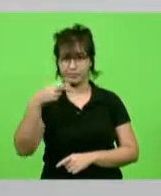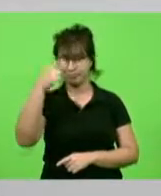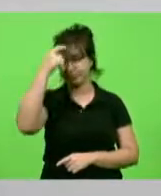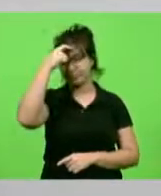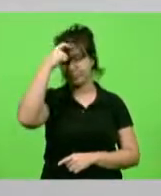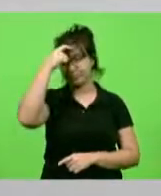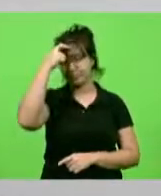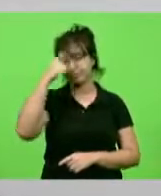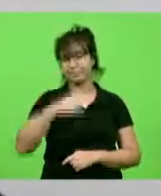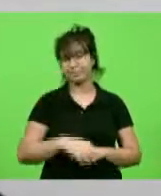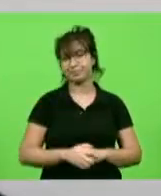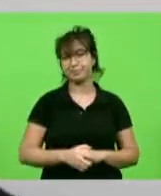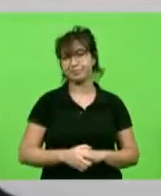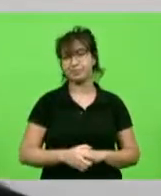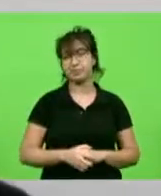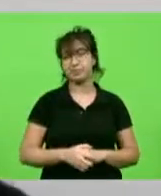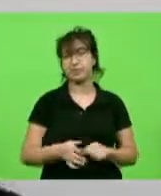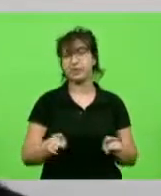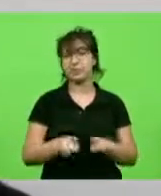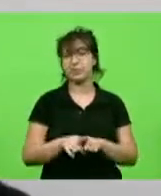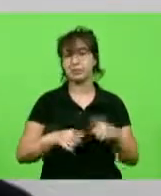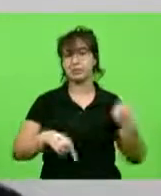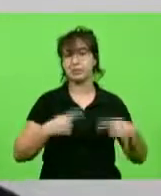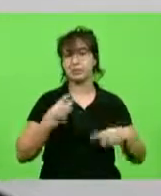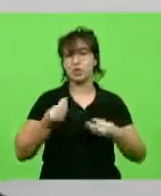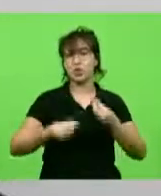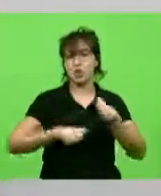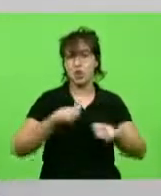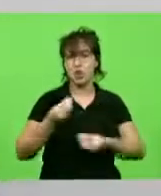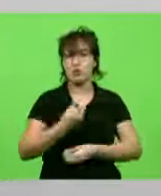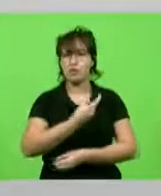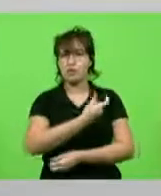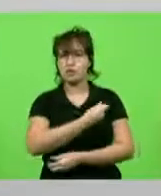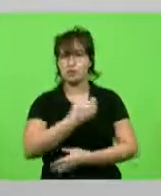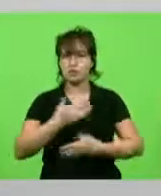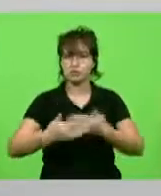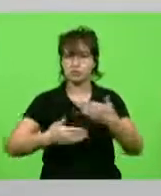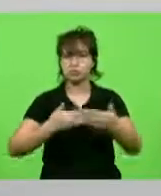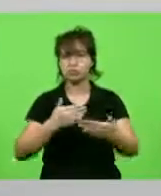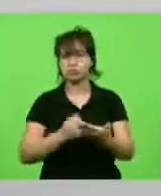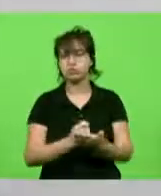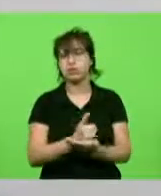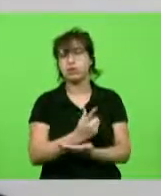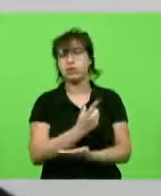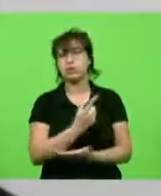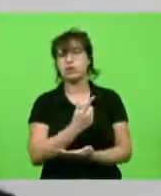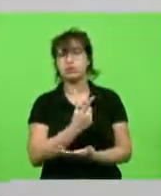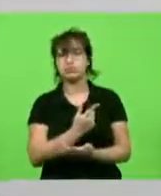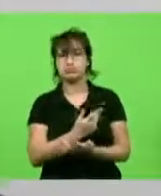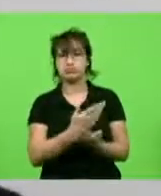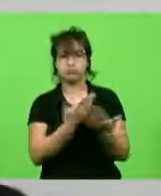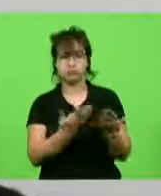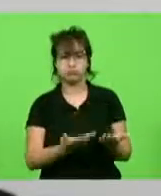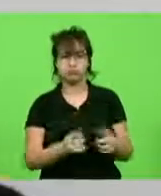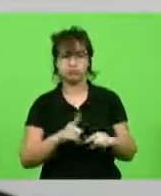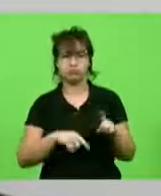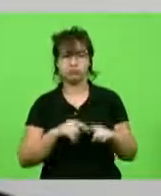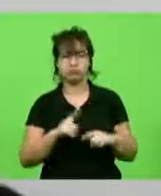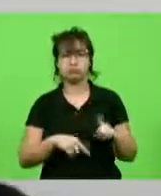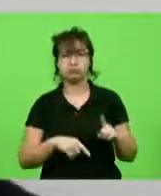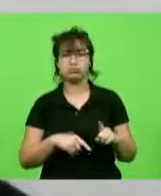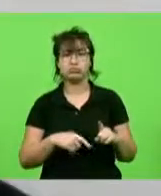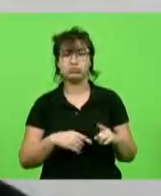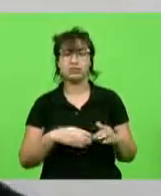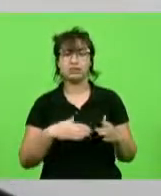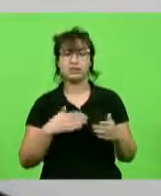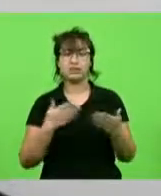cronograma, o andamento da vacinação, da compra de vacinas e a questão do esgotamento